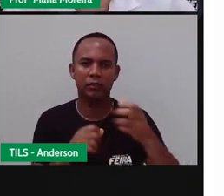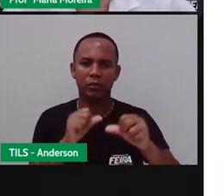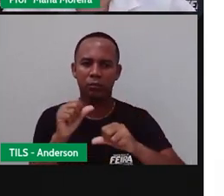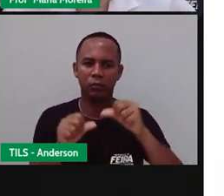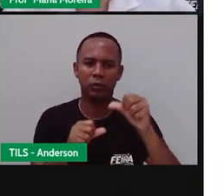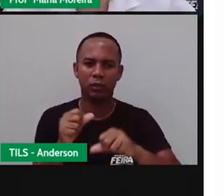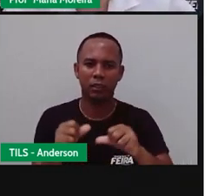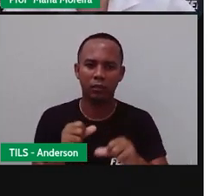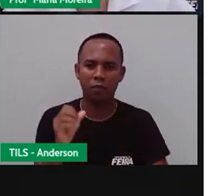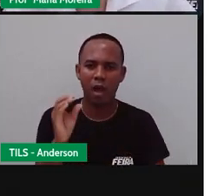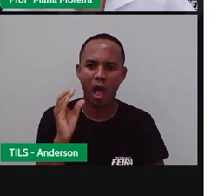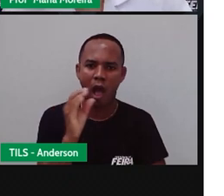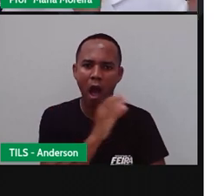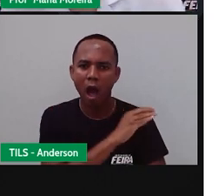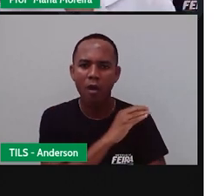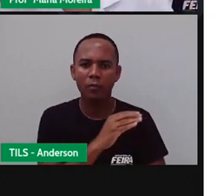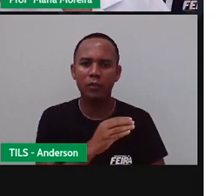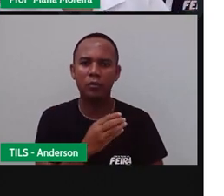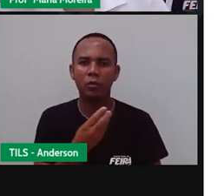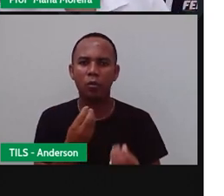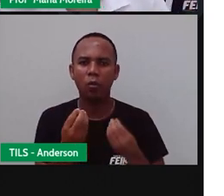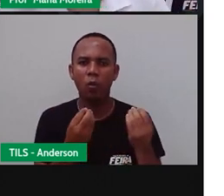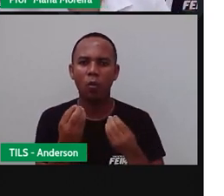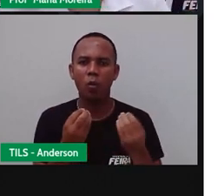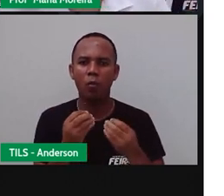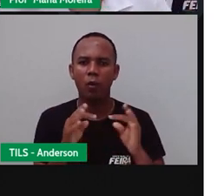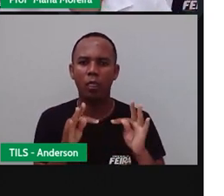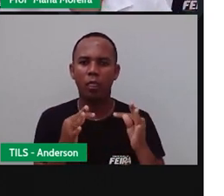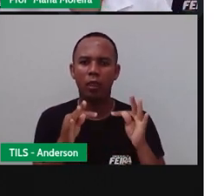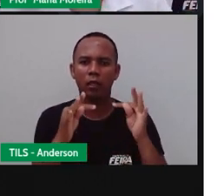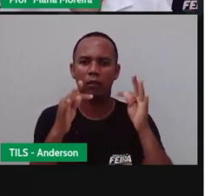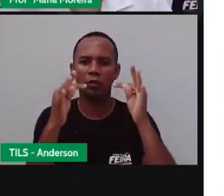uma velocidade muito grande por conta até da tecnologia.